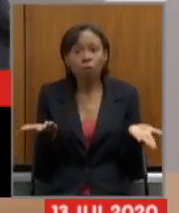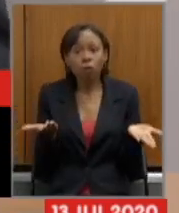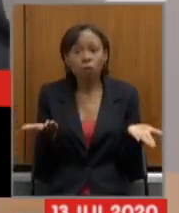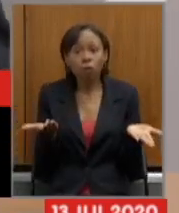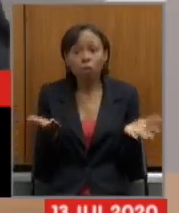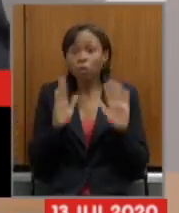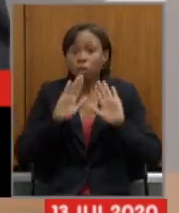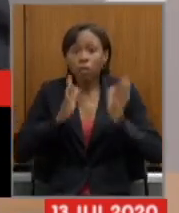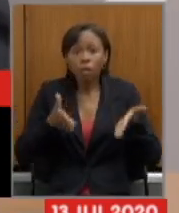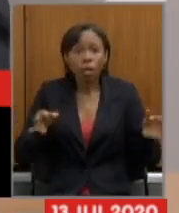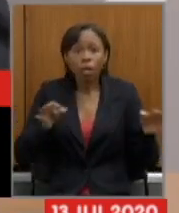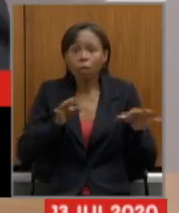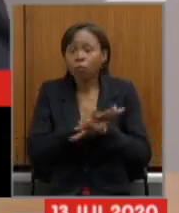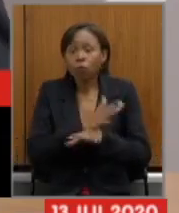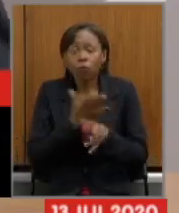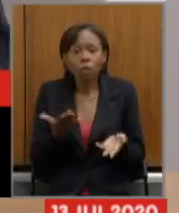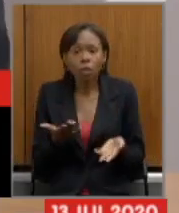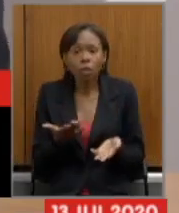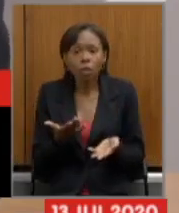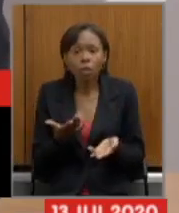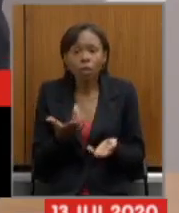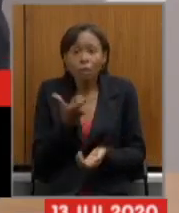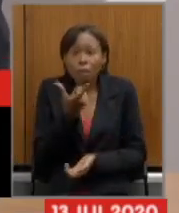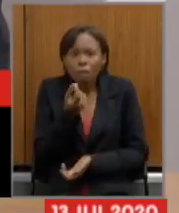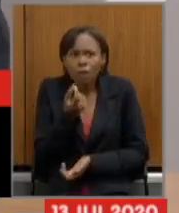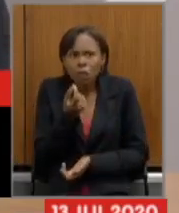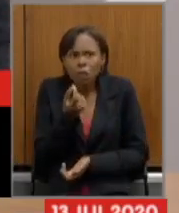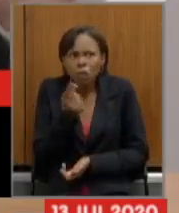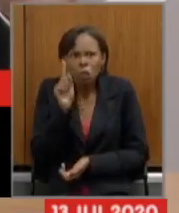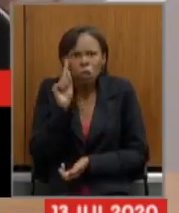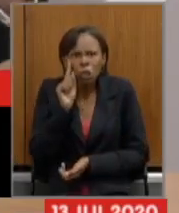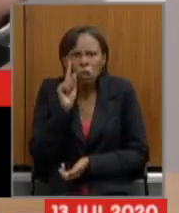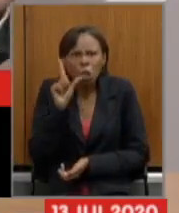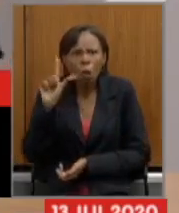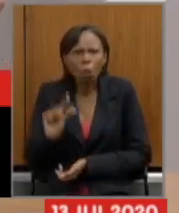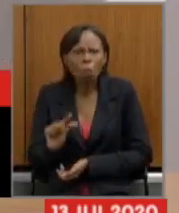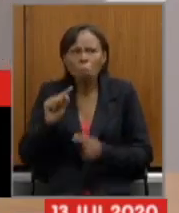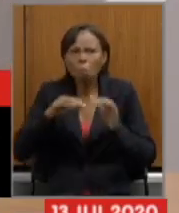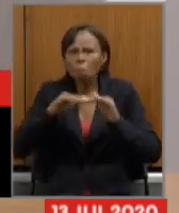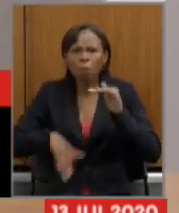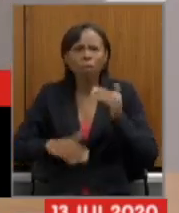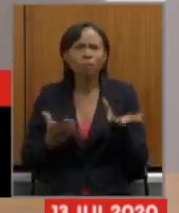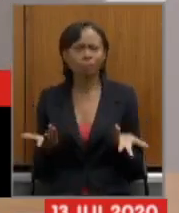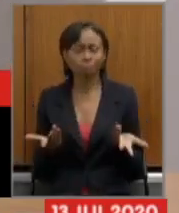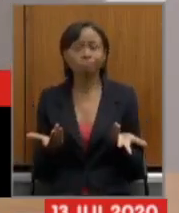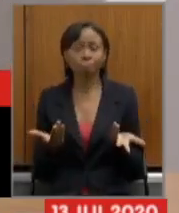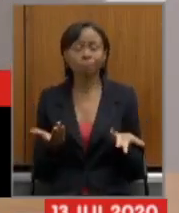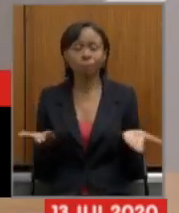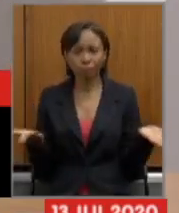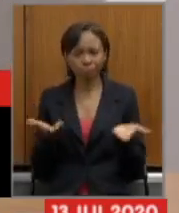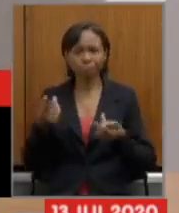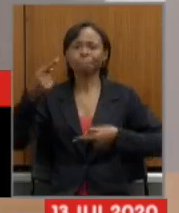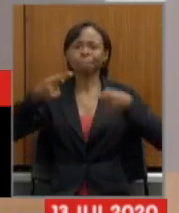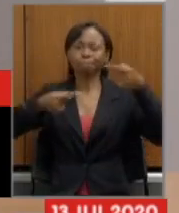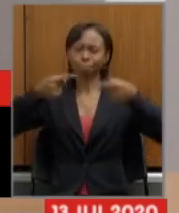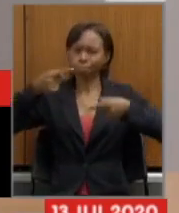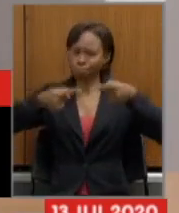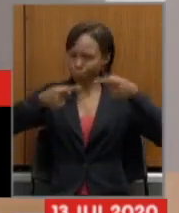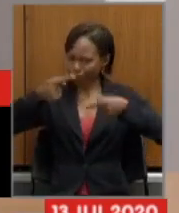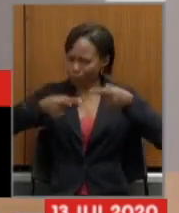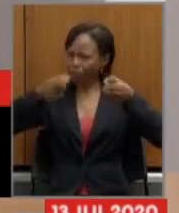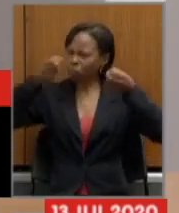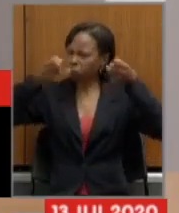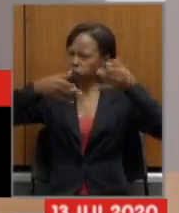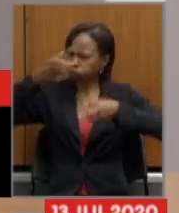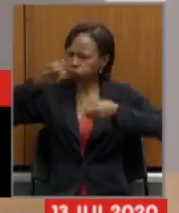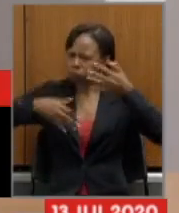promulgada em menos de 20 dias essa discussão presidente que eu trouxe hoje eu continuarei fazendo para